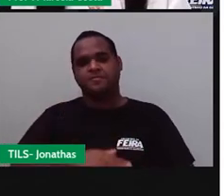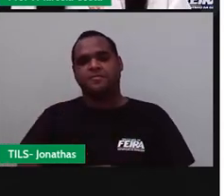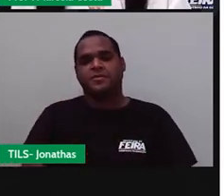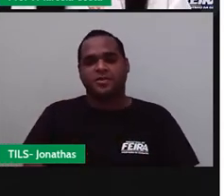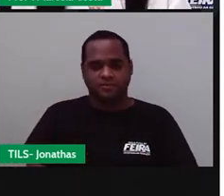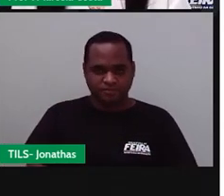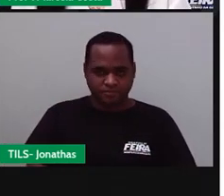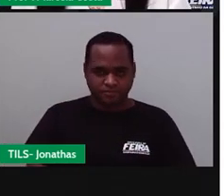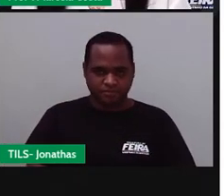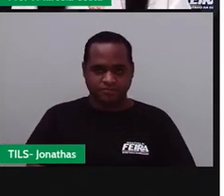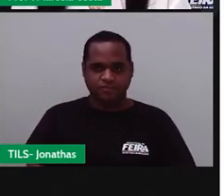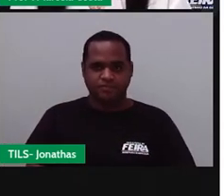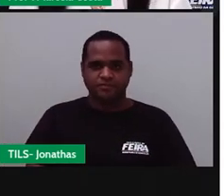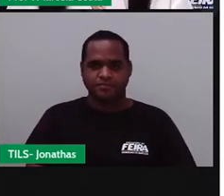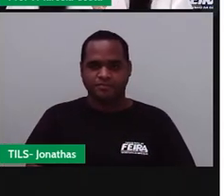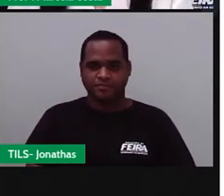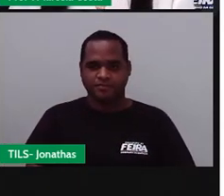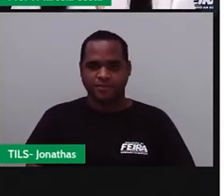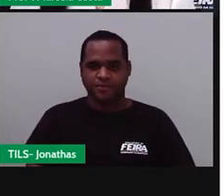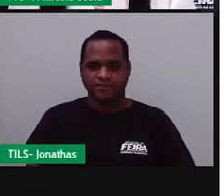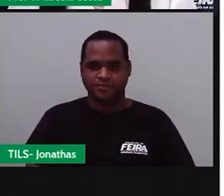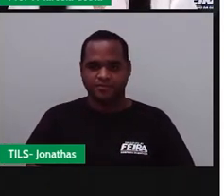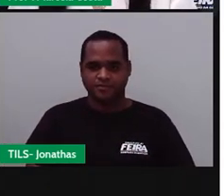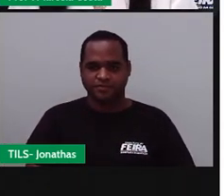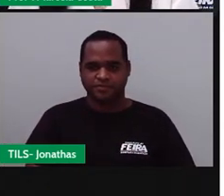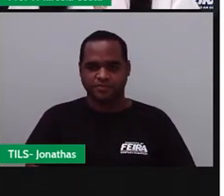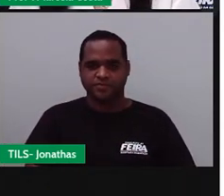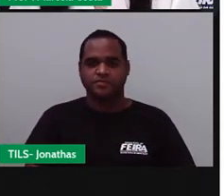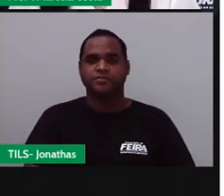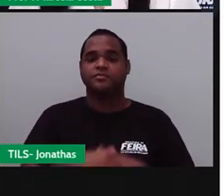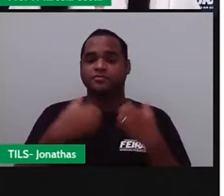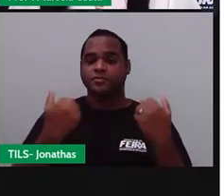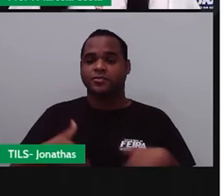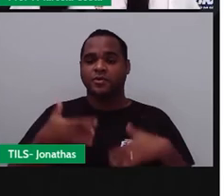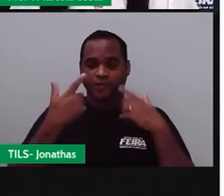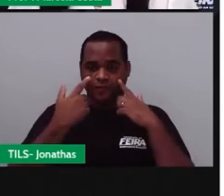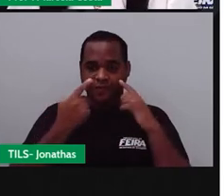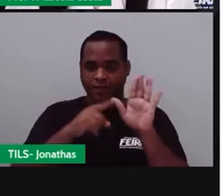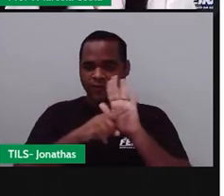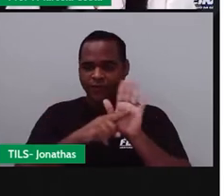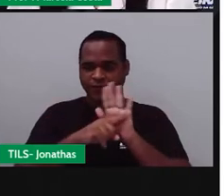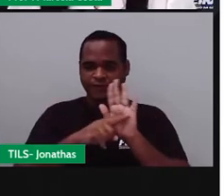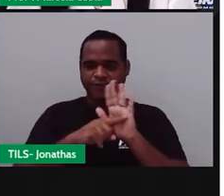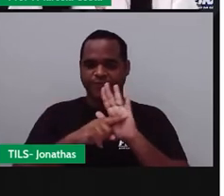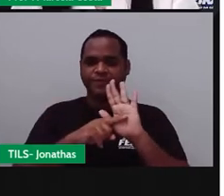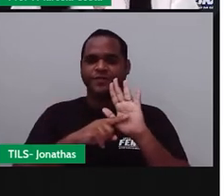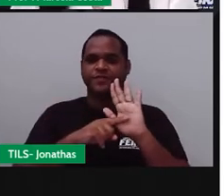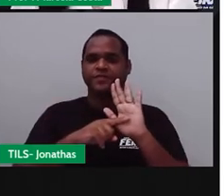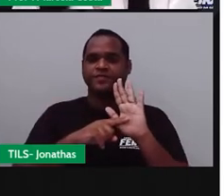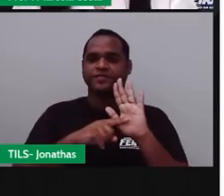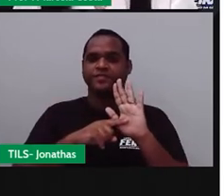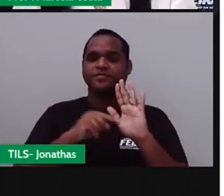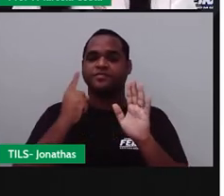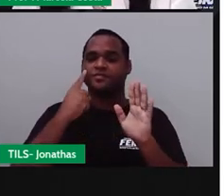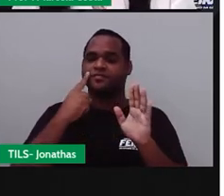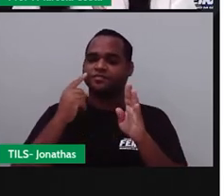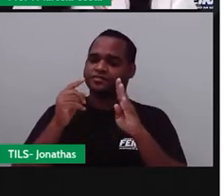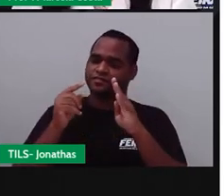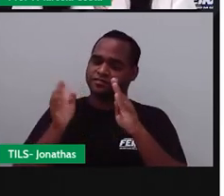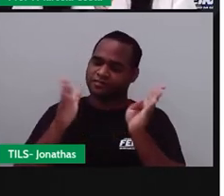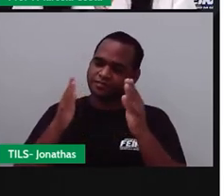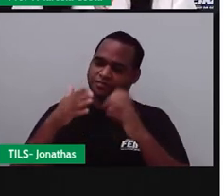Agora eu quero mostrar para vocês um vídeo que fala sobre respeitar a diferença.